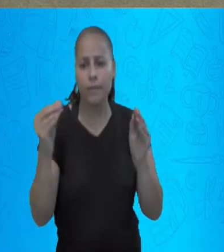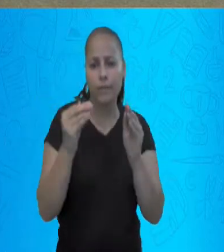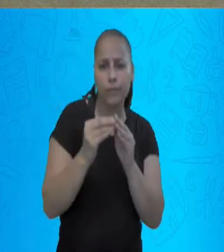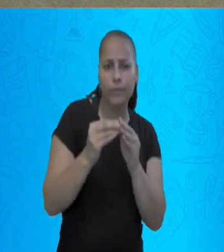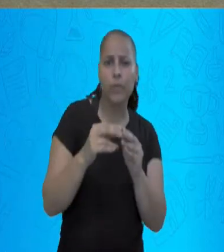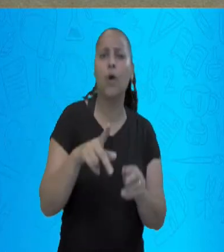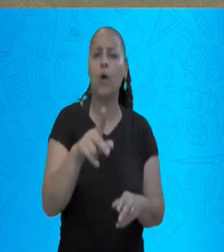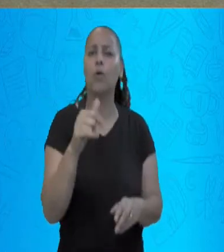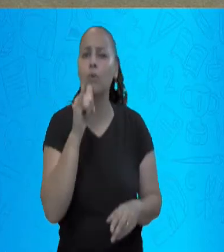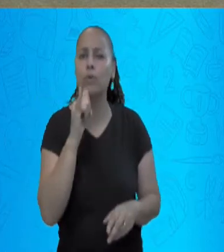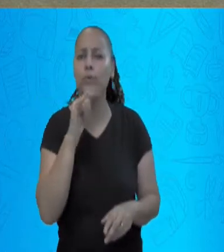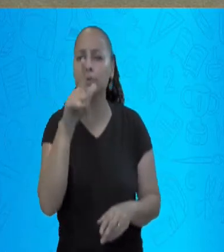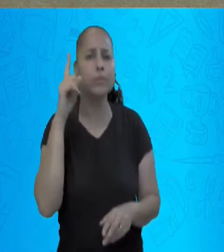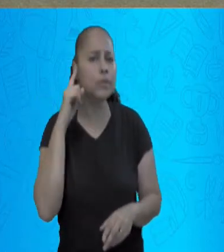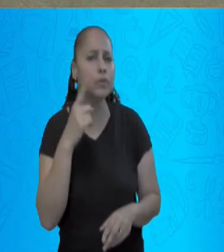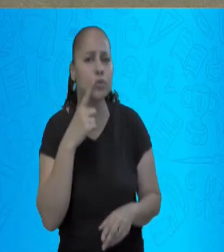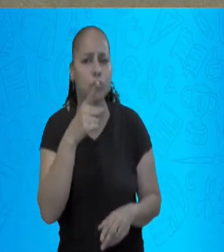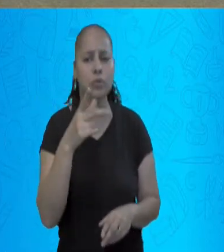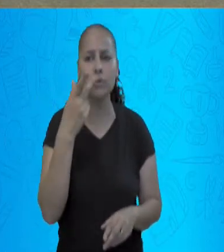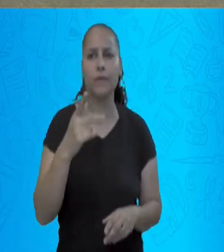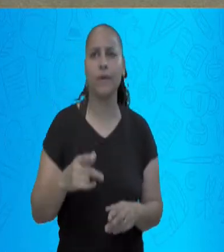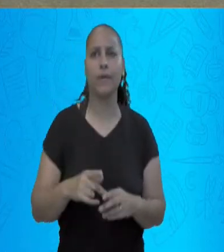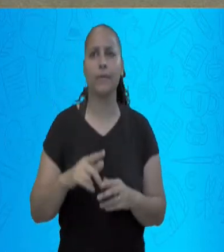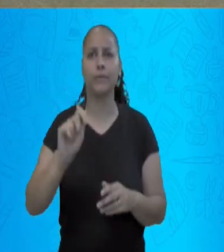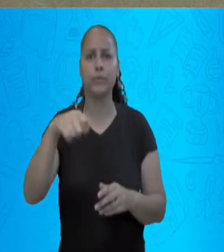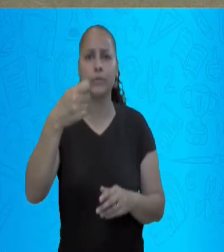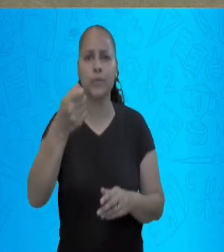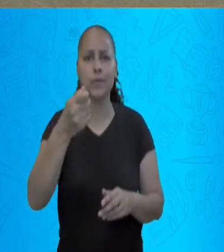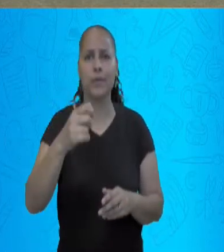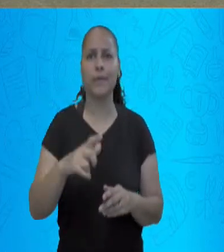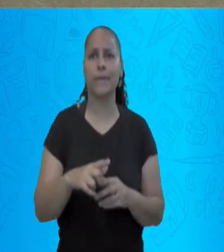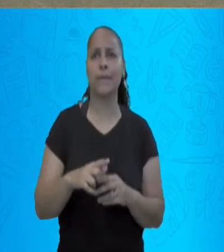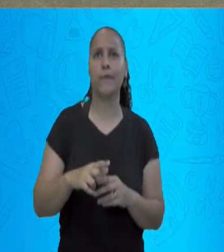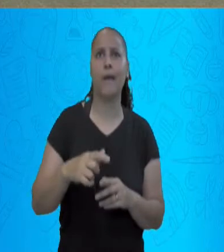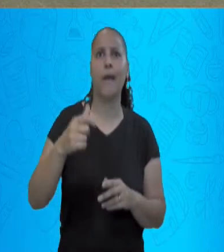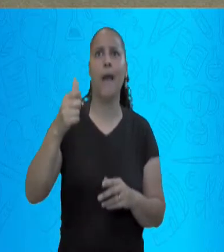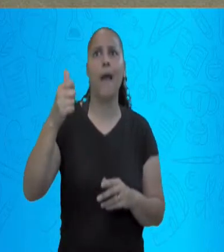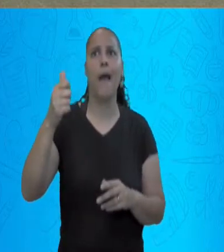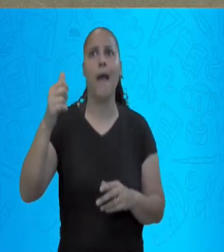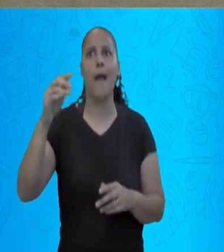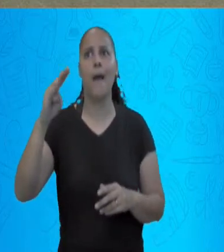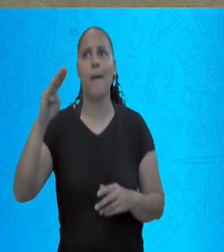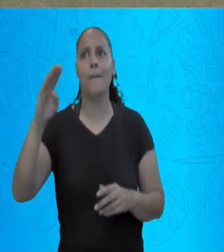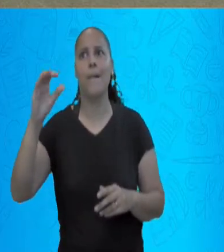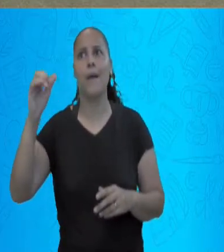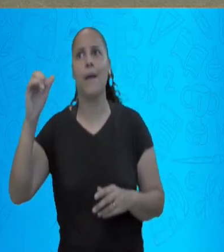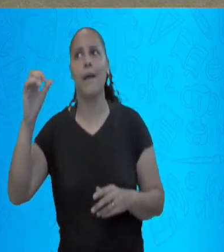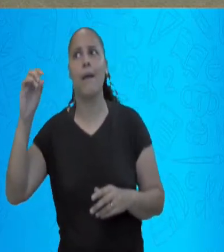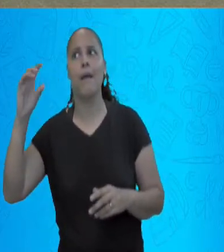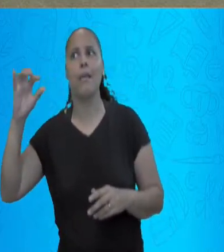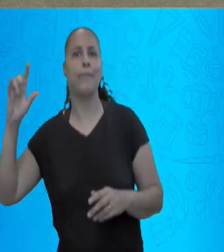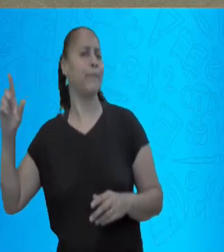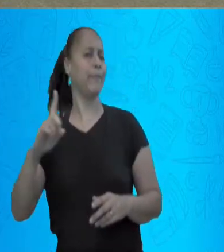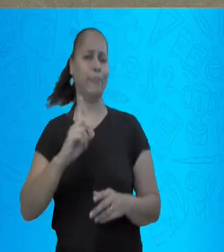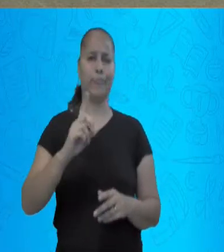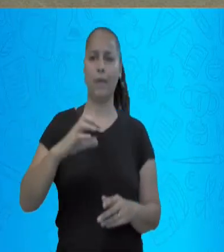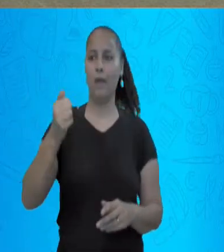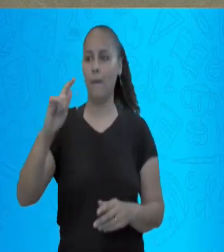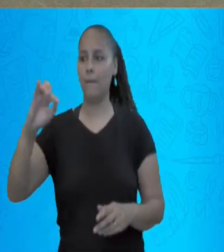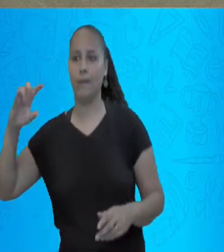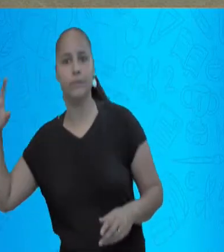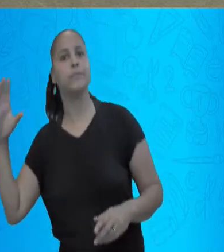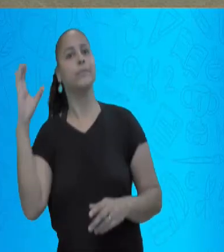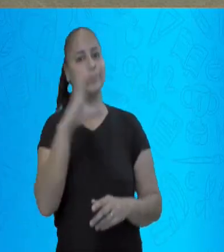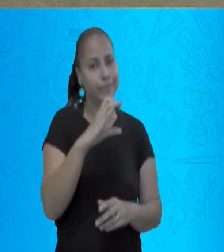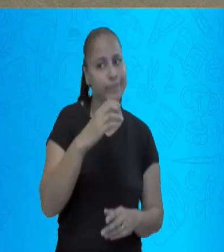Professora, professora, são duas formas diferentes. É um exemplo prático para vocês entenderem essa questão da